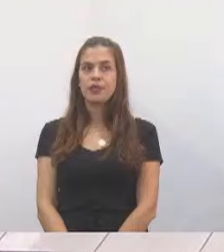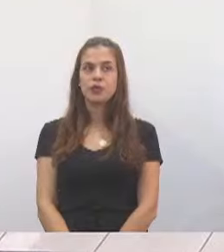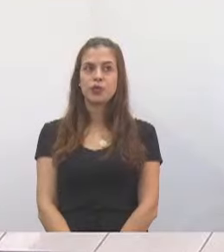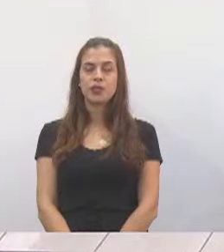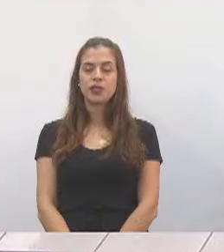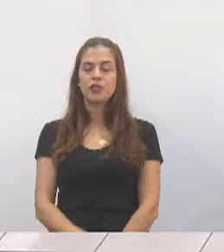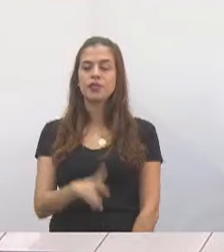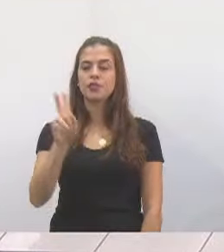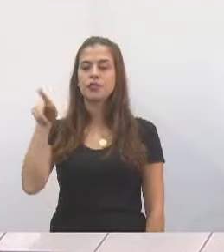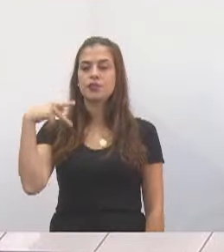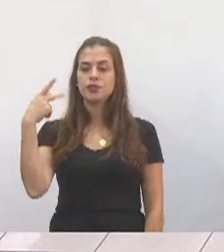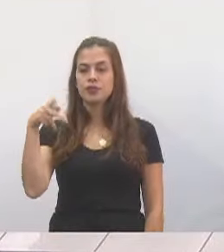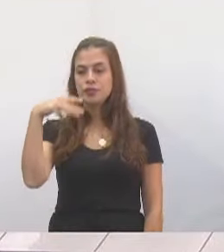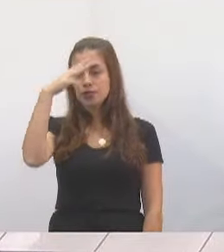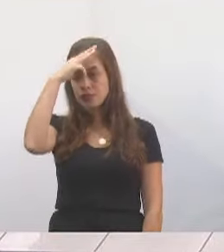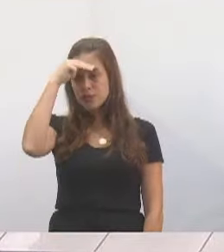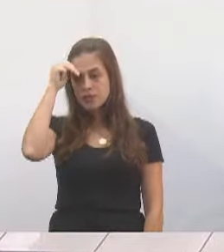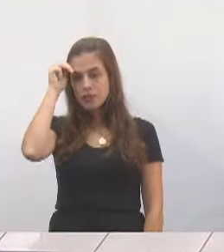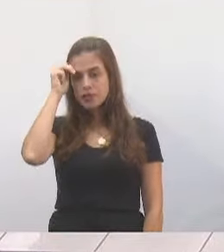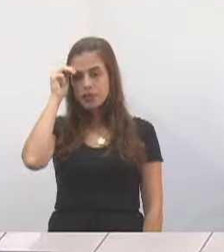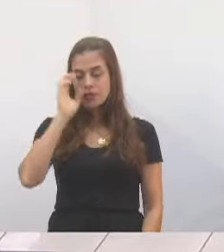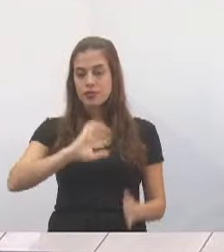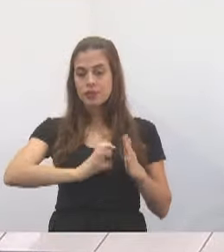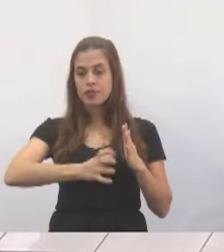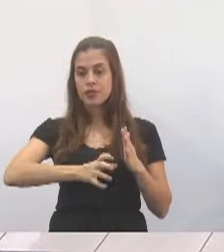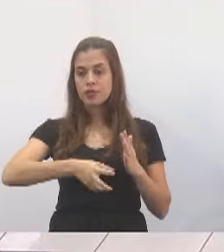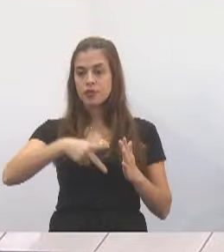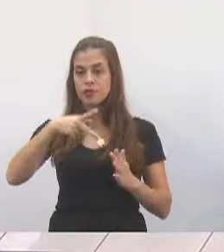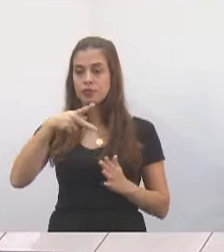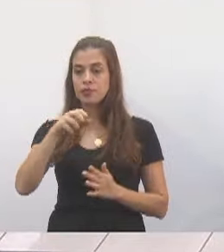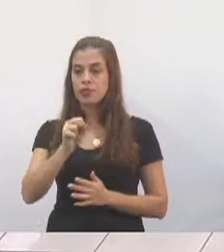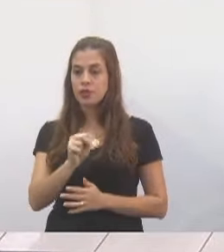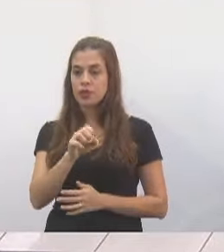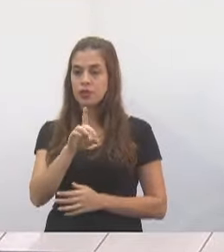vereadora Maria Amélia, PSDB. aí,